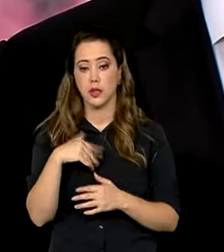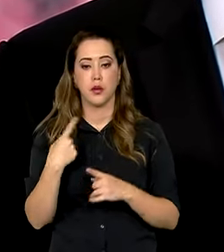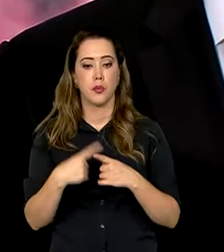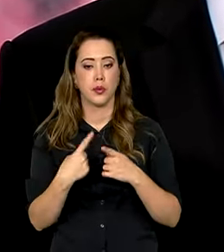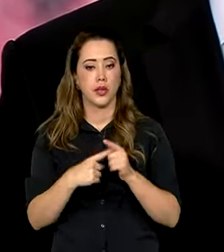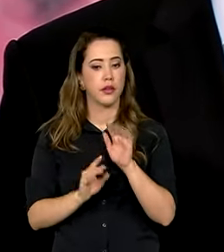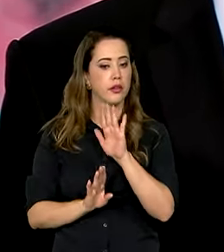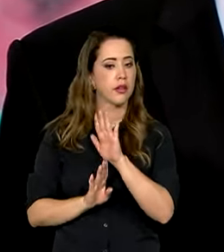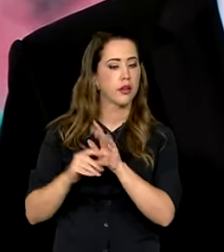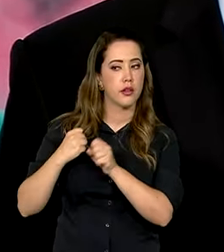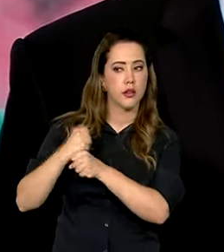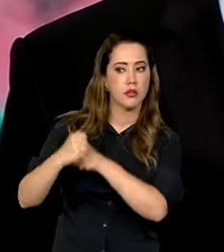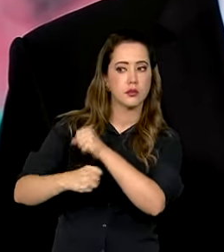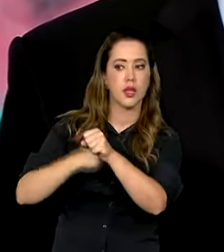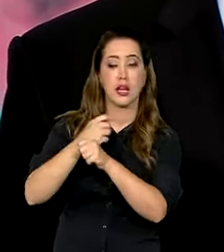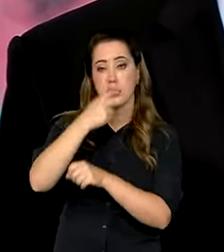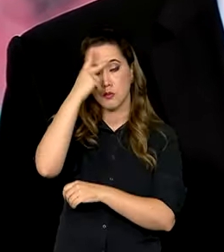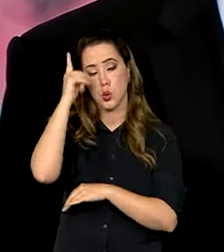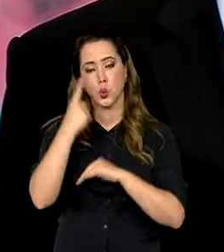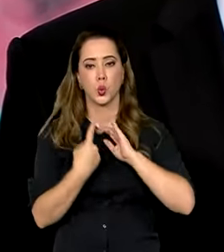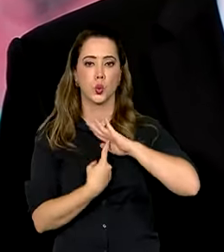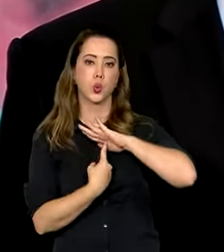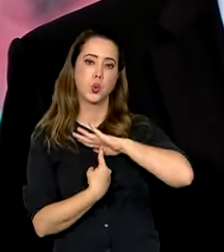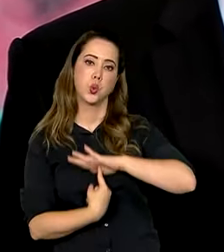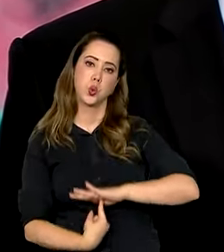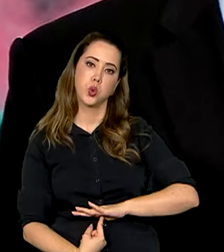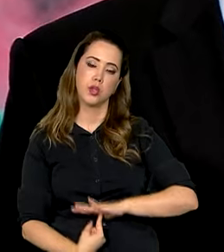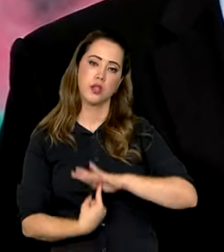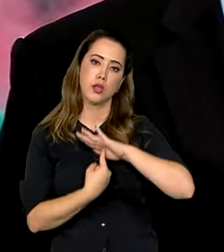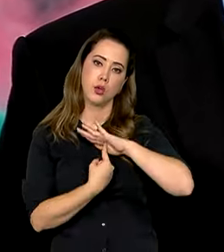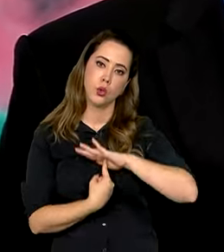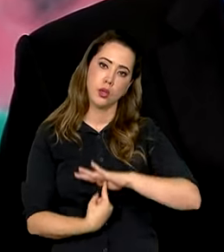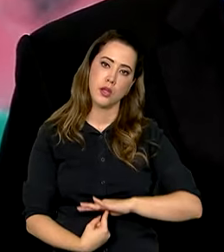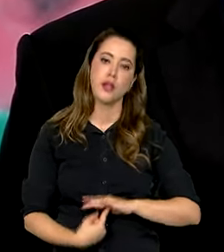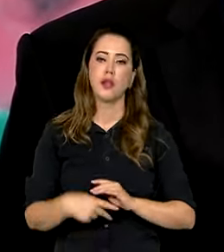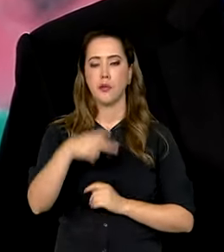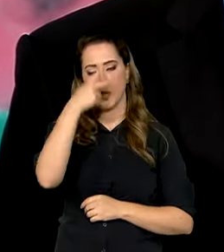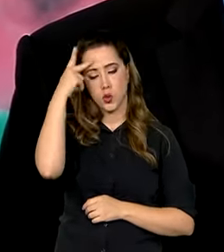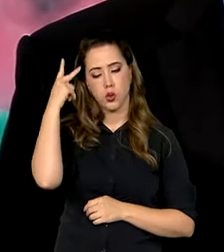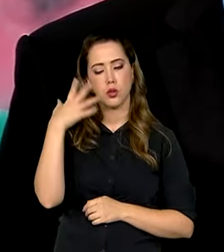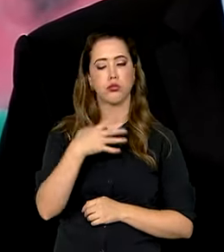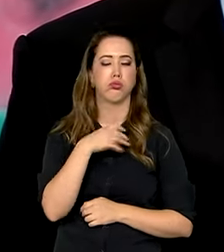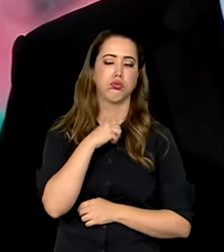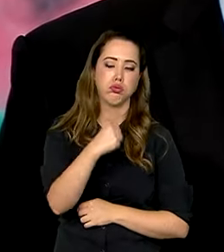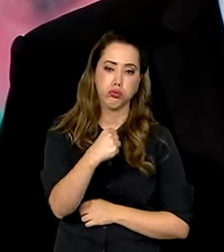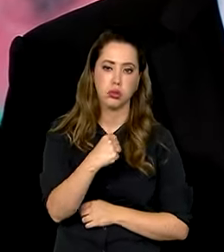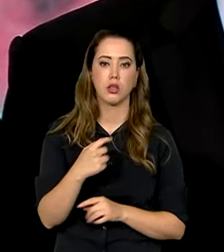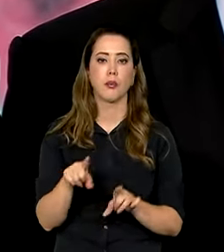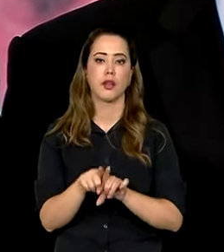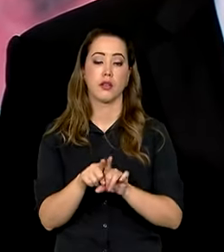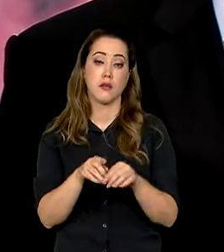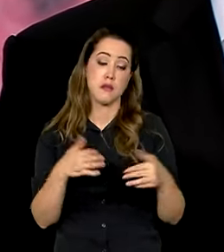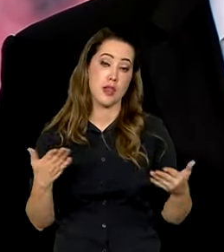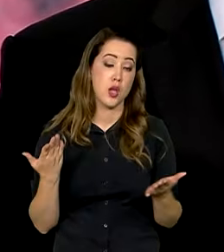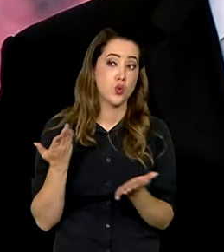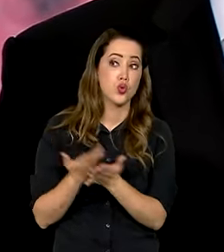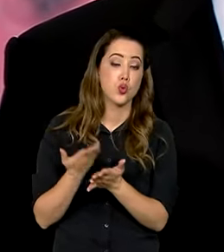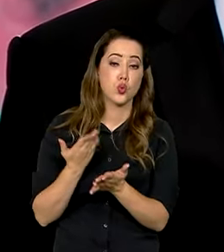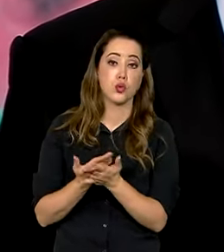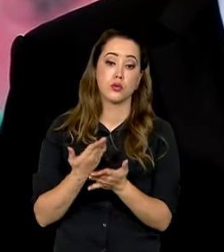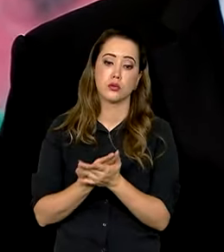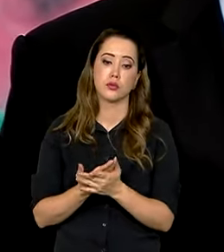crescimento exponencial de pessoas com depressão e pessoas que cometeram suicídio. É um estudo